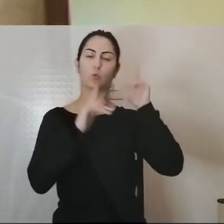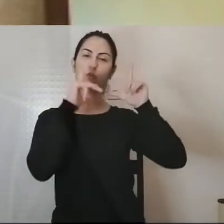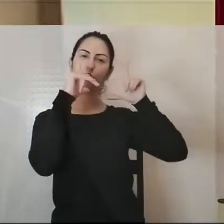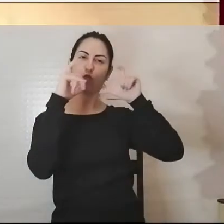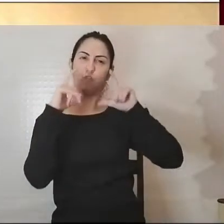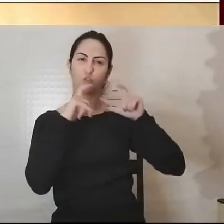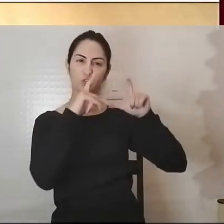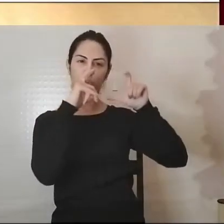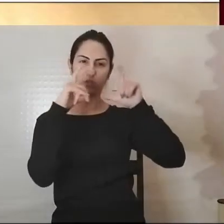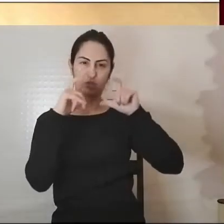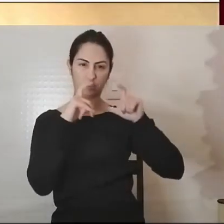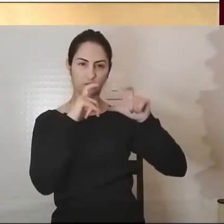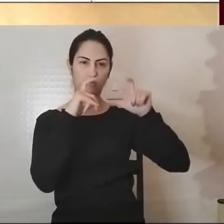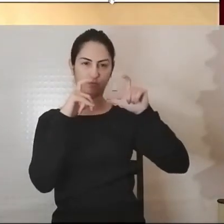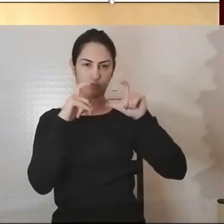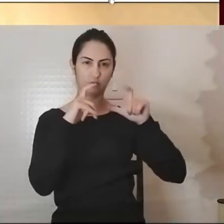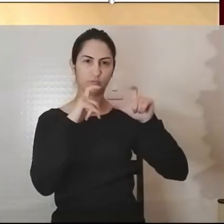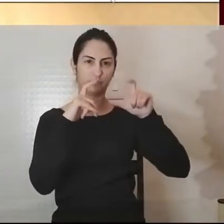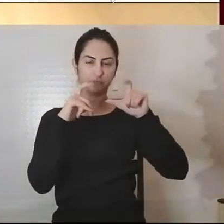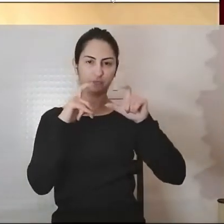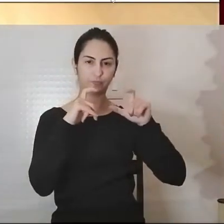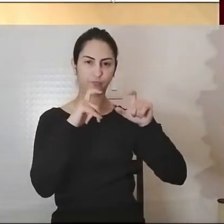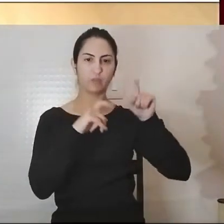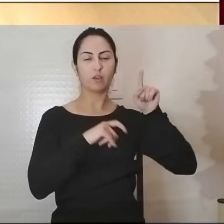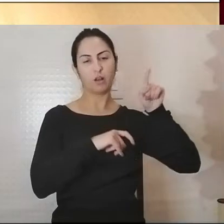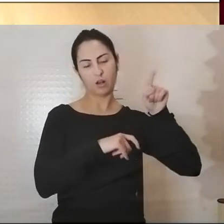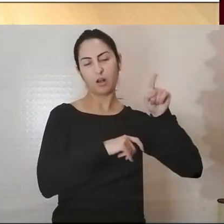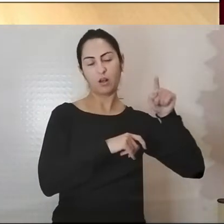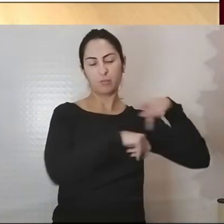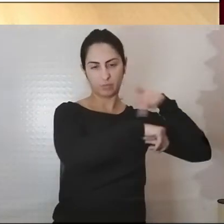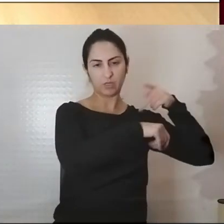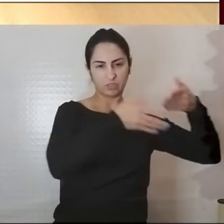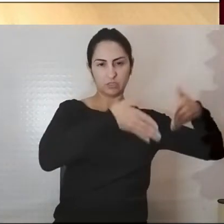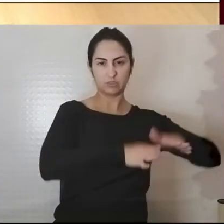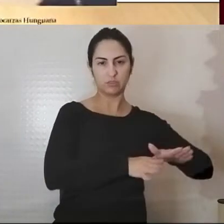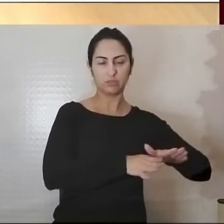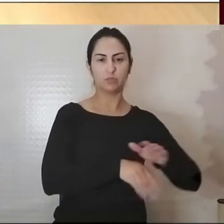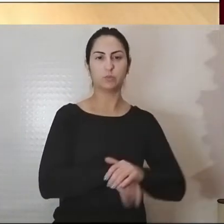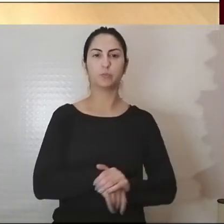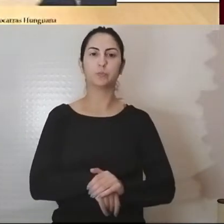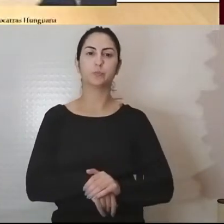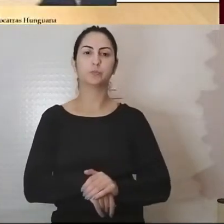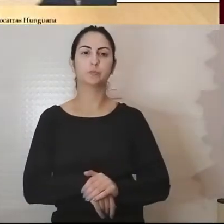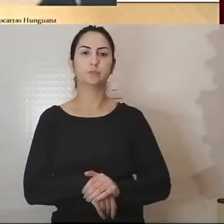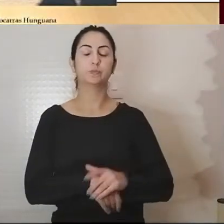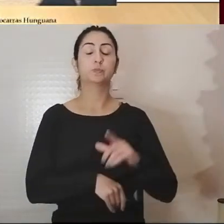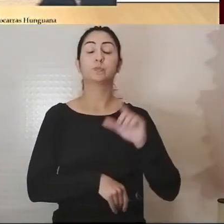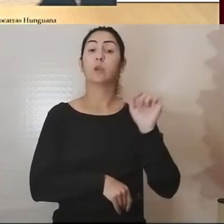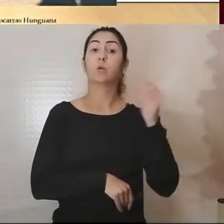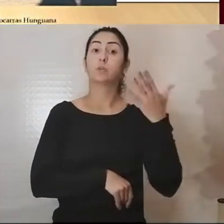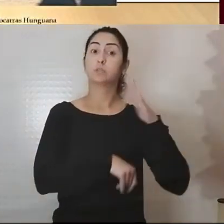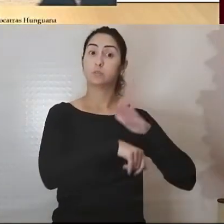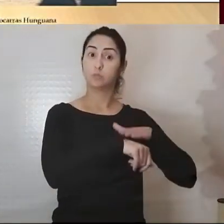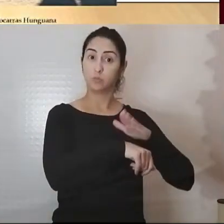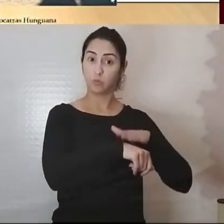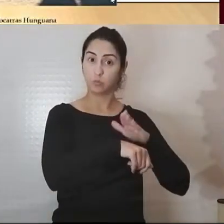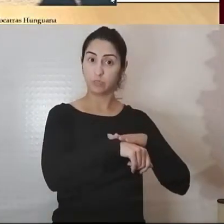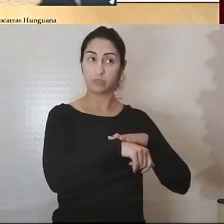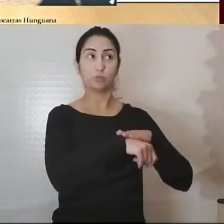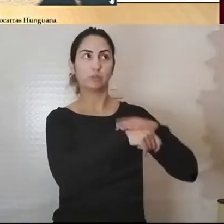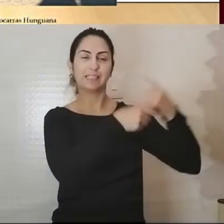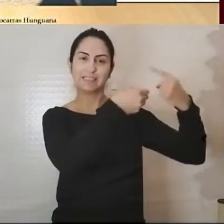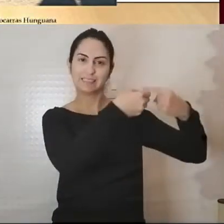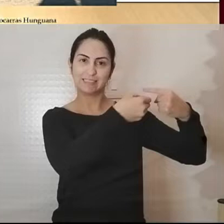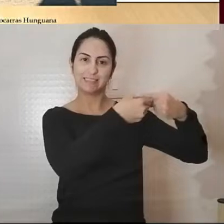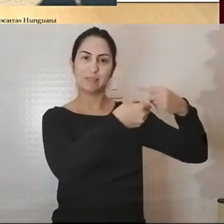Bucarra Junguana, moçambicano, que passou momentos em Pemba e